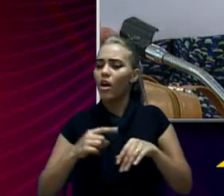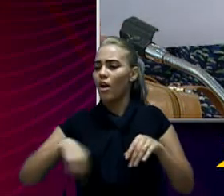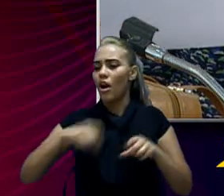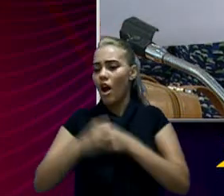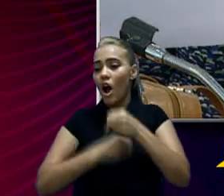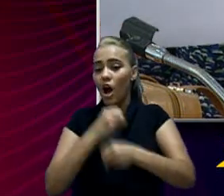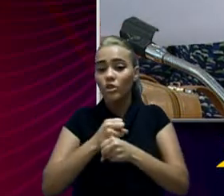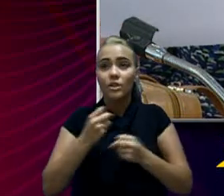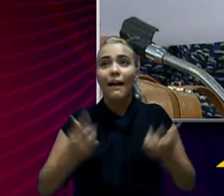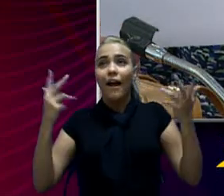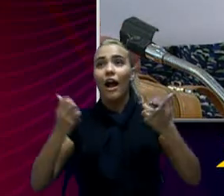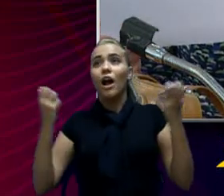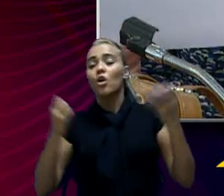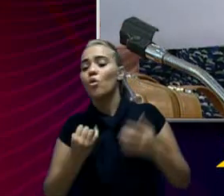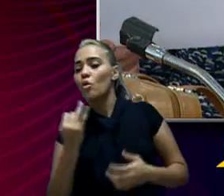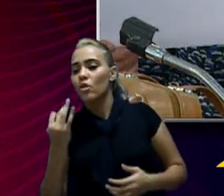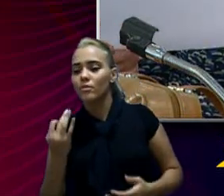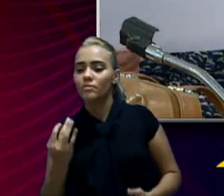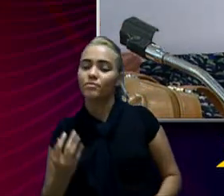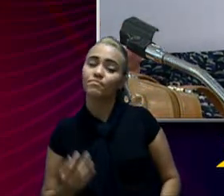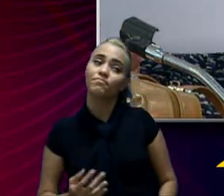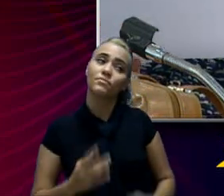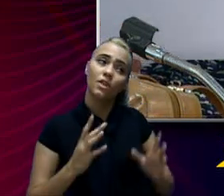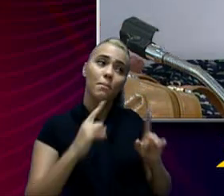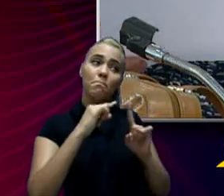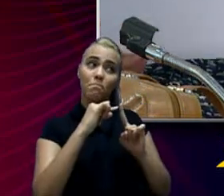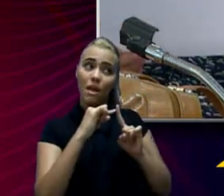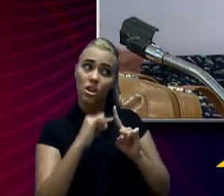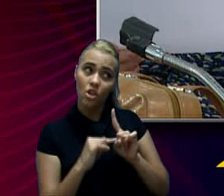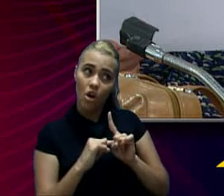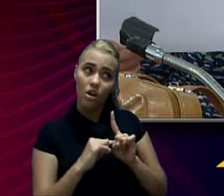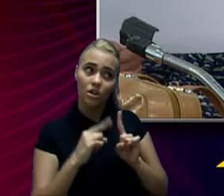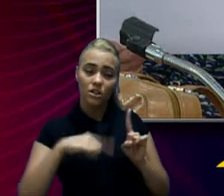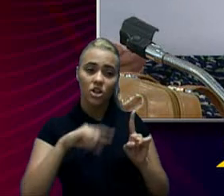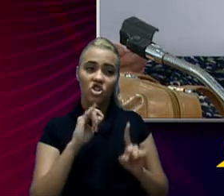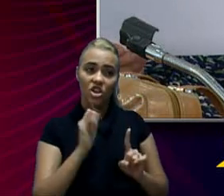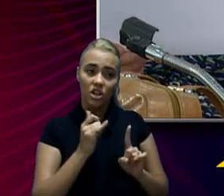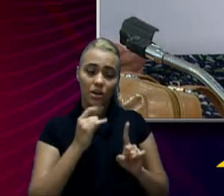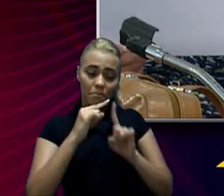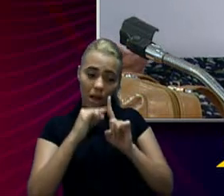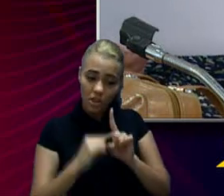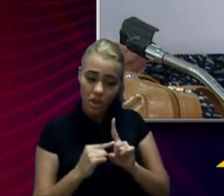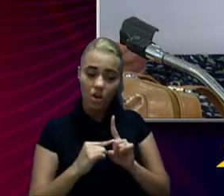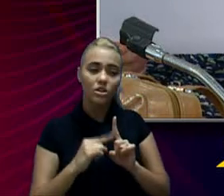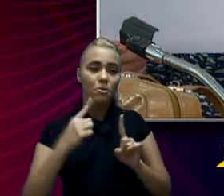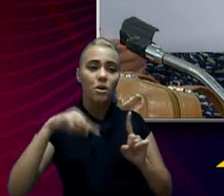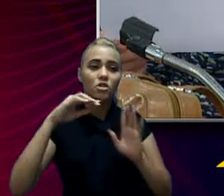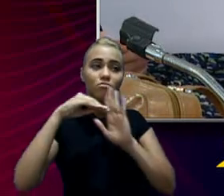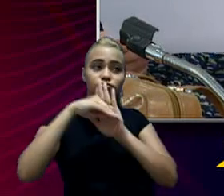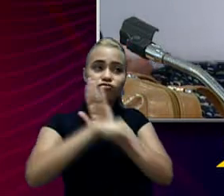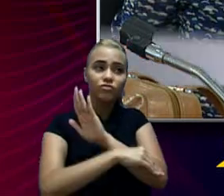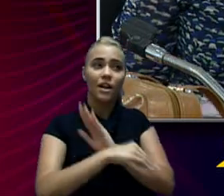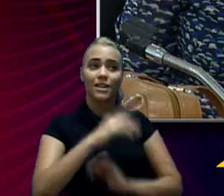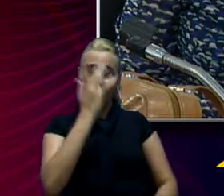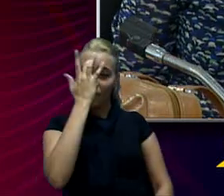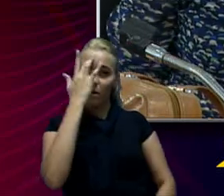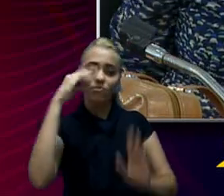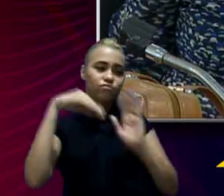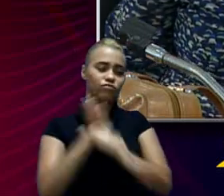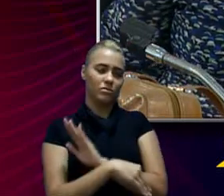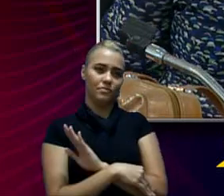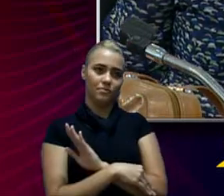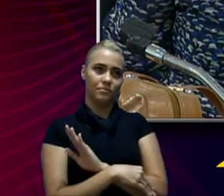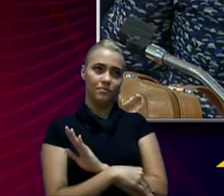tranquila. Foi menor mesmo do que nós previmos em janeiro também, e depois de uma queda significativa em fevereiro. Então, vamos